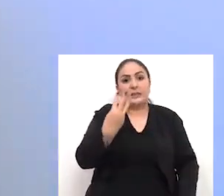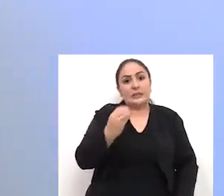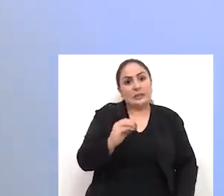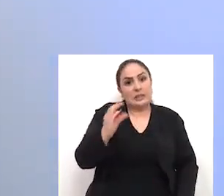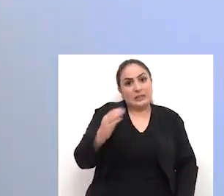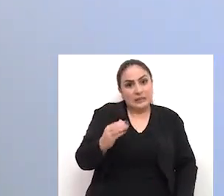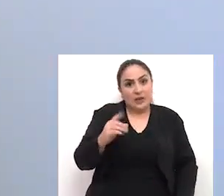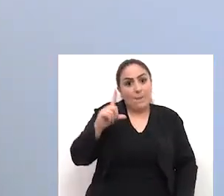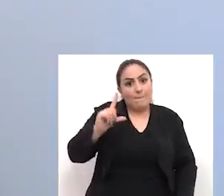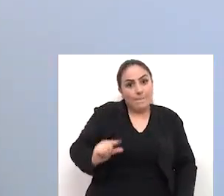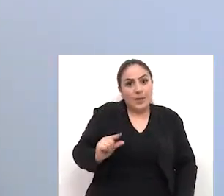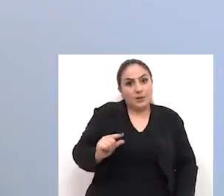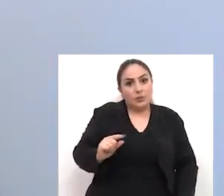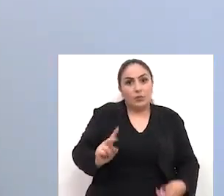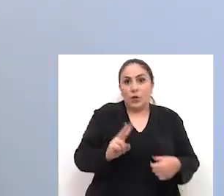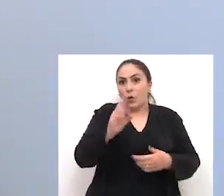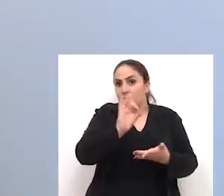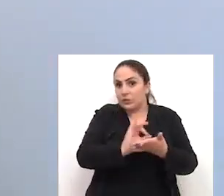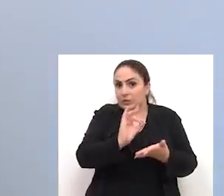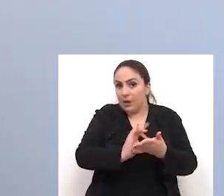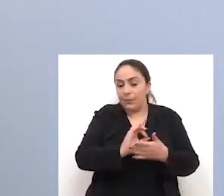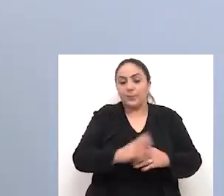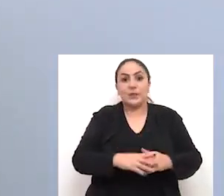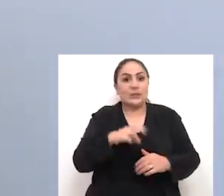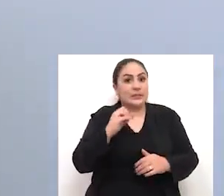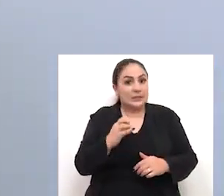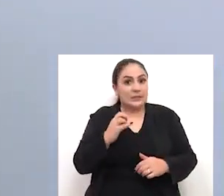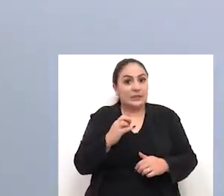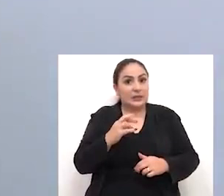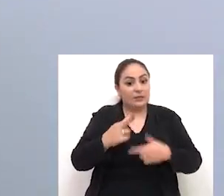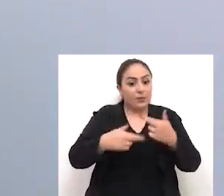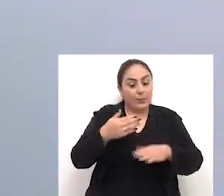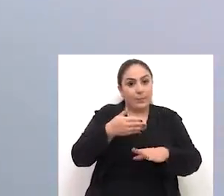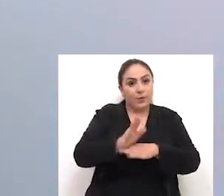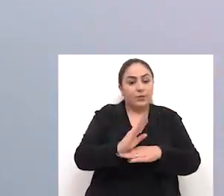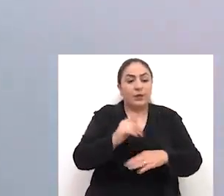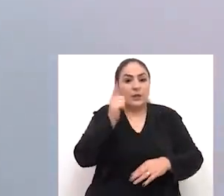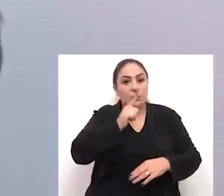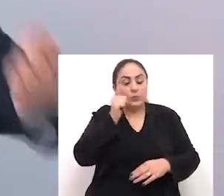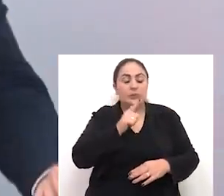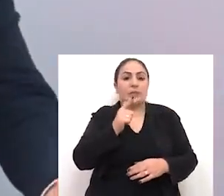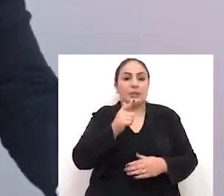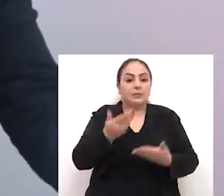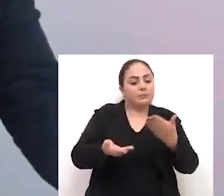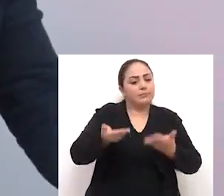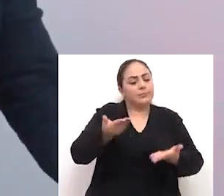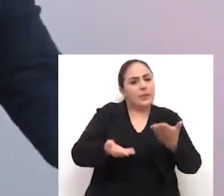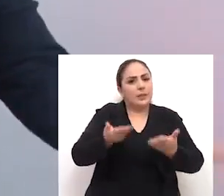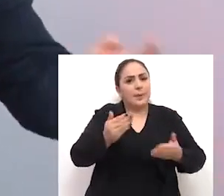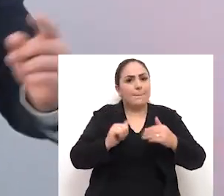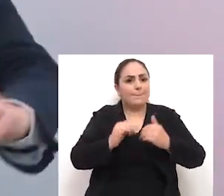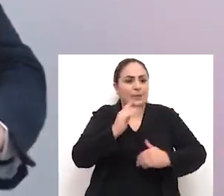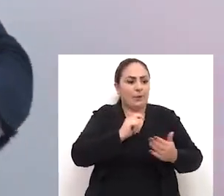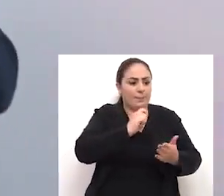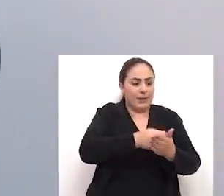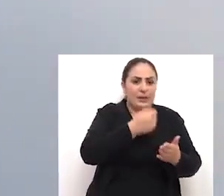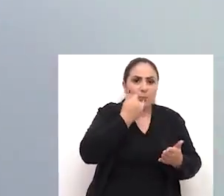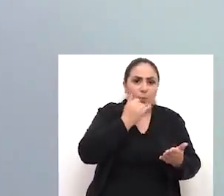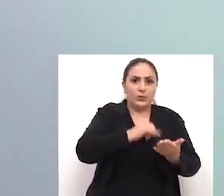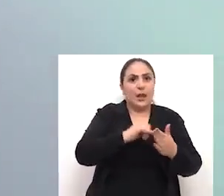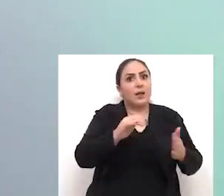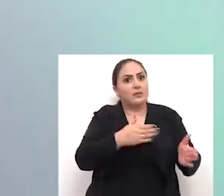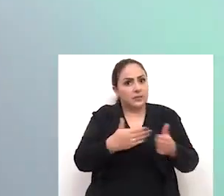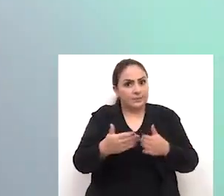centavos a menos no litro da gasolina, em valores atuais, se a reforma for aprovada, que vai compensar o que ele vai pagar a mais de IPVA.